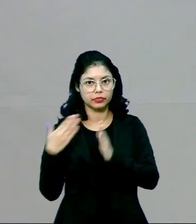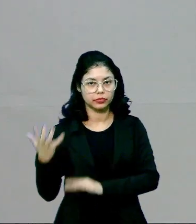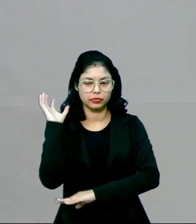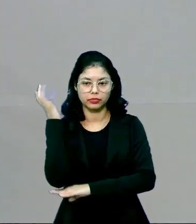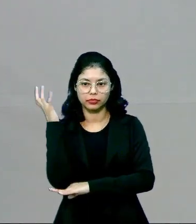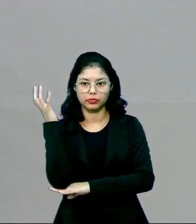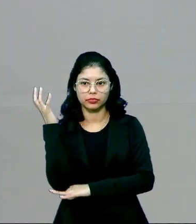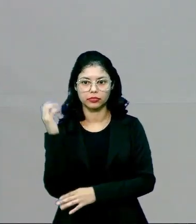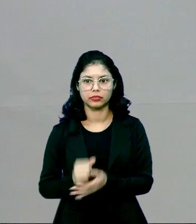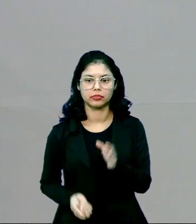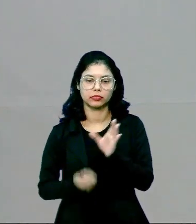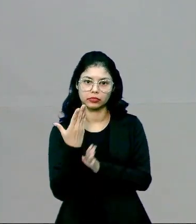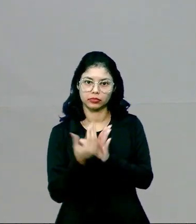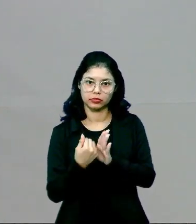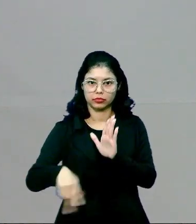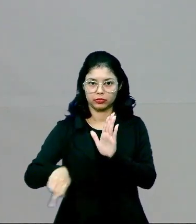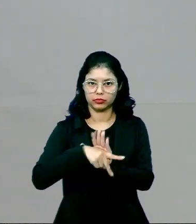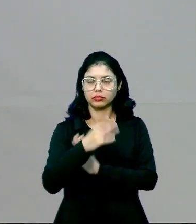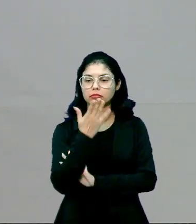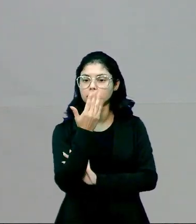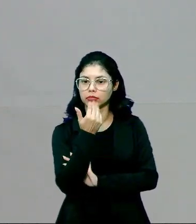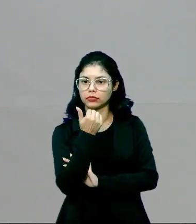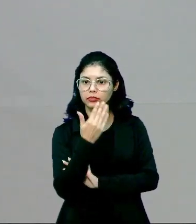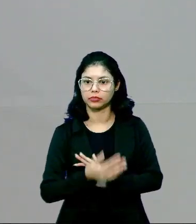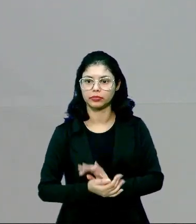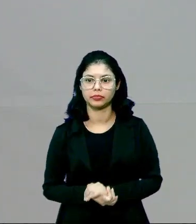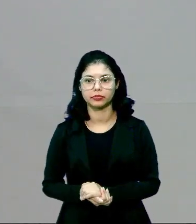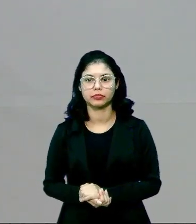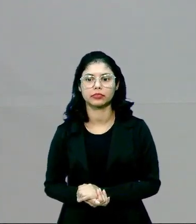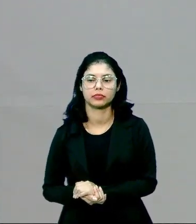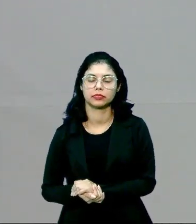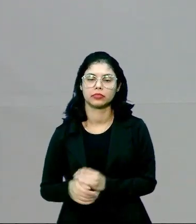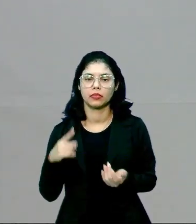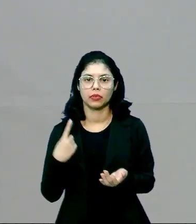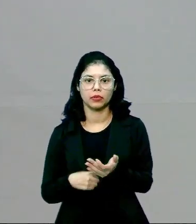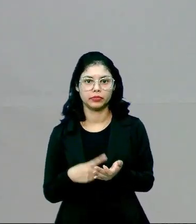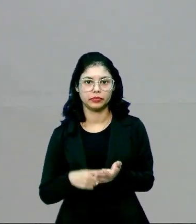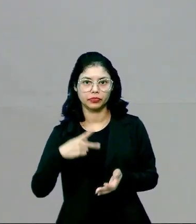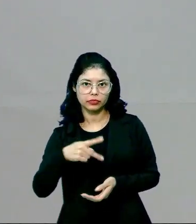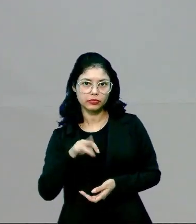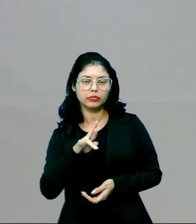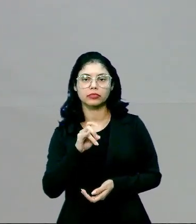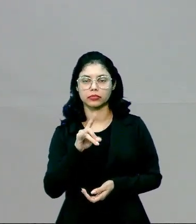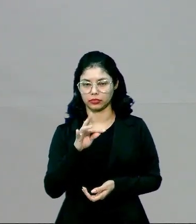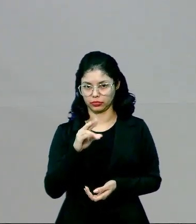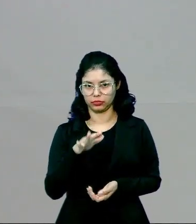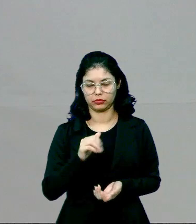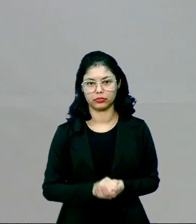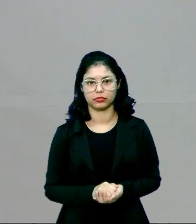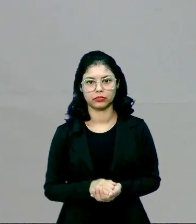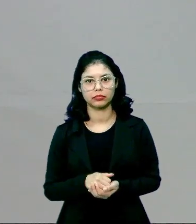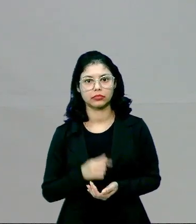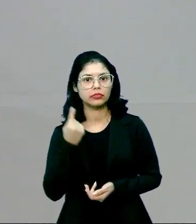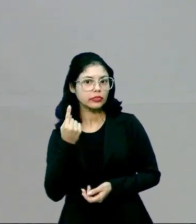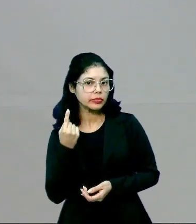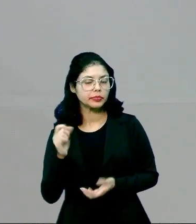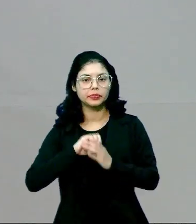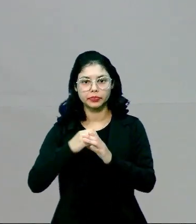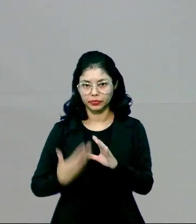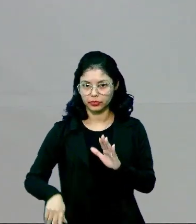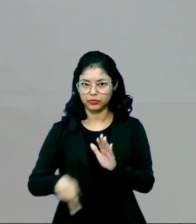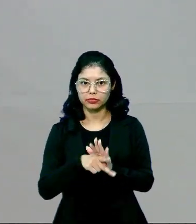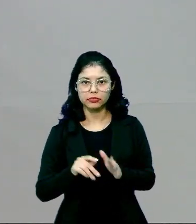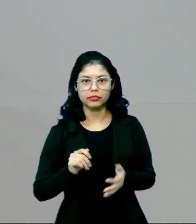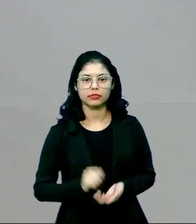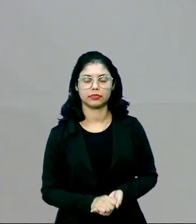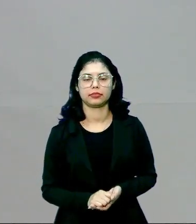vegetal, ele produz o seu próprio alimento, são considerados produtores, tá? É uma das características que